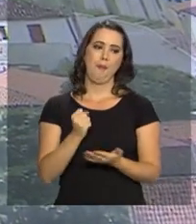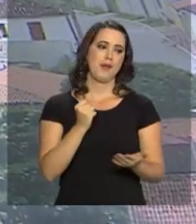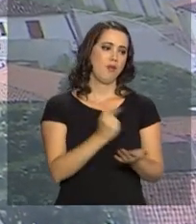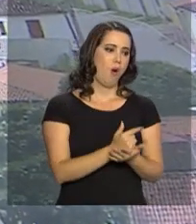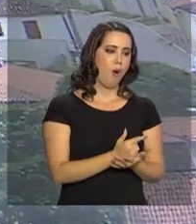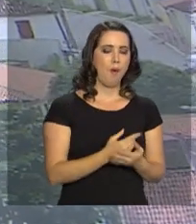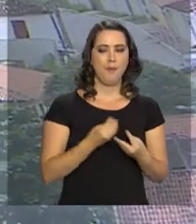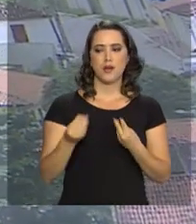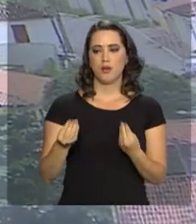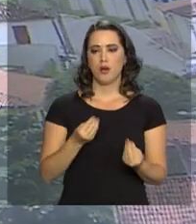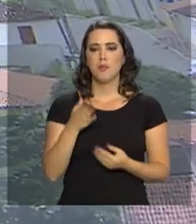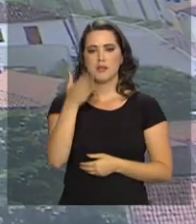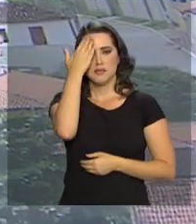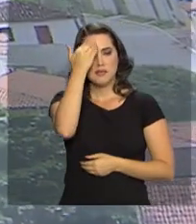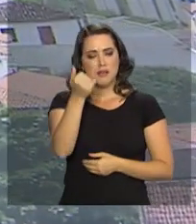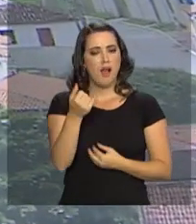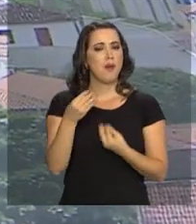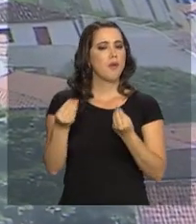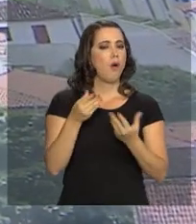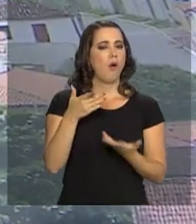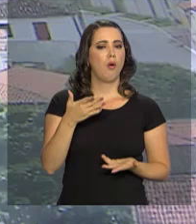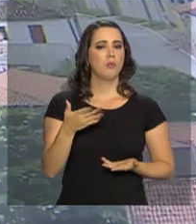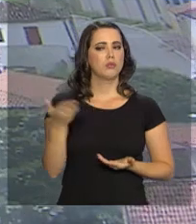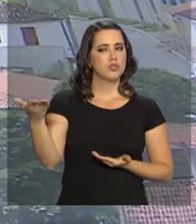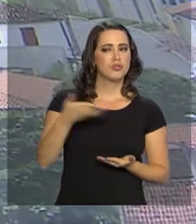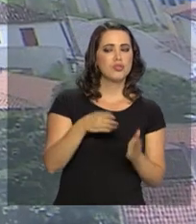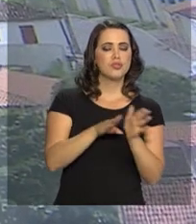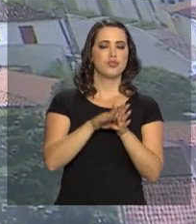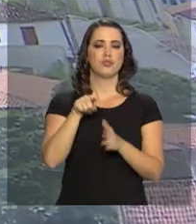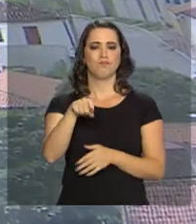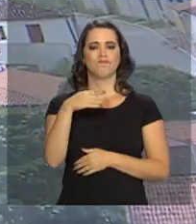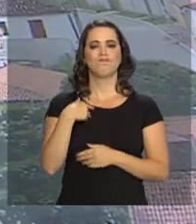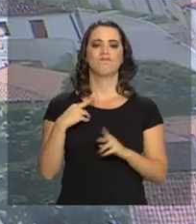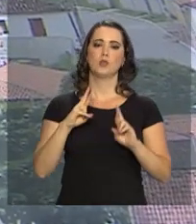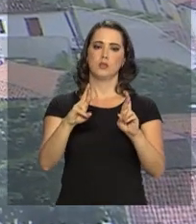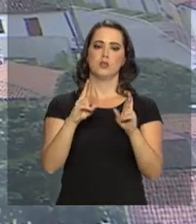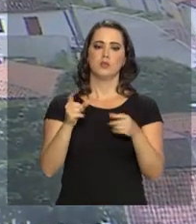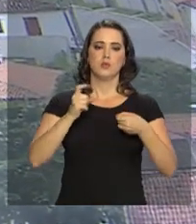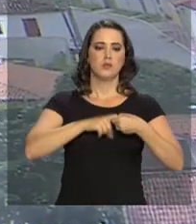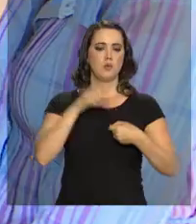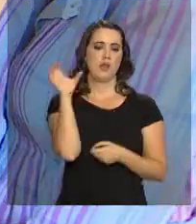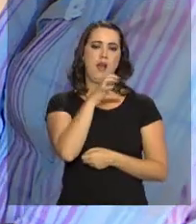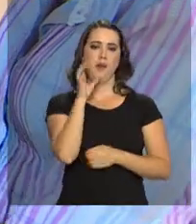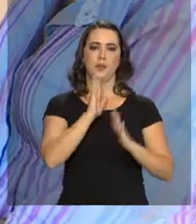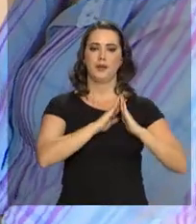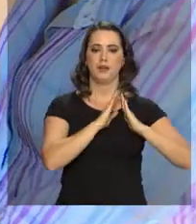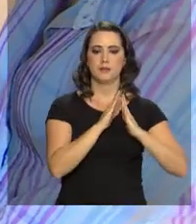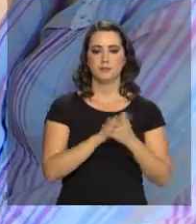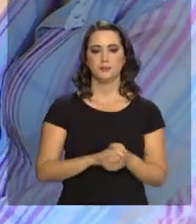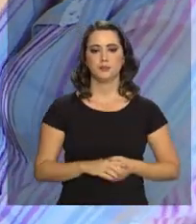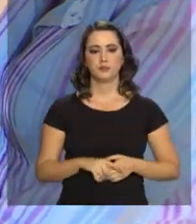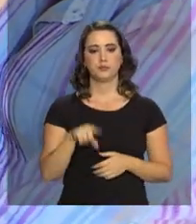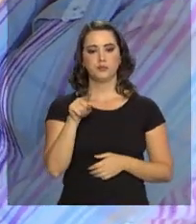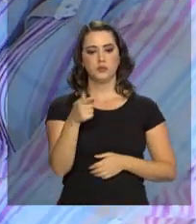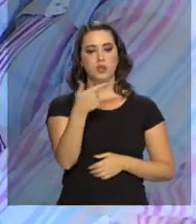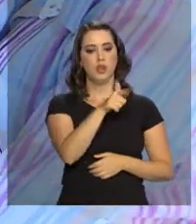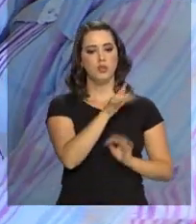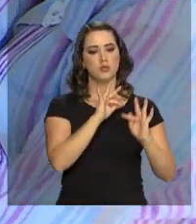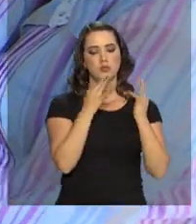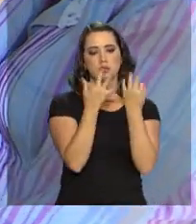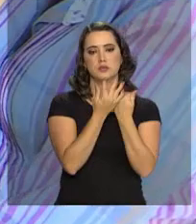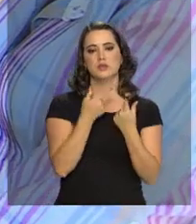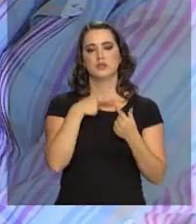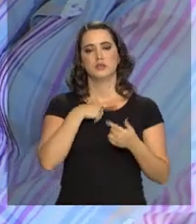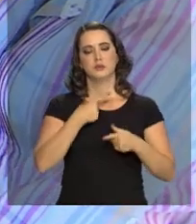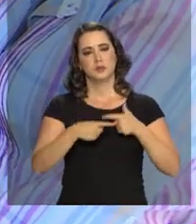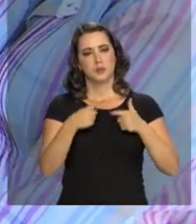jeito? Você sabe a procedência deles? Não sabe. Então a gente espera voltar o mais rápido possível. Seu Zezinho e as outras famílias